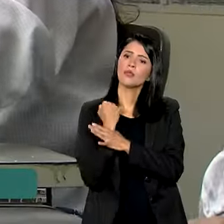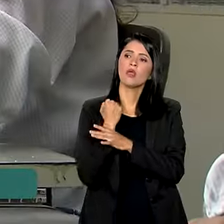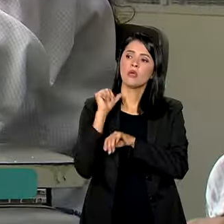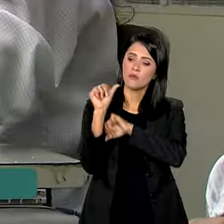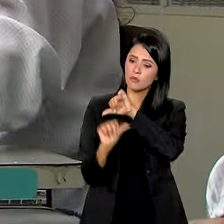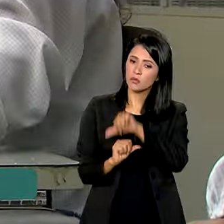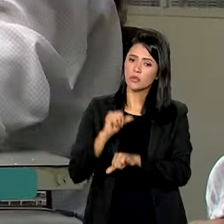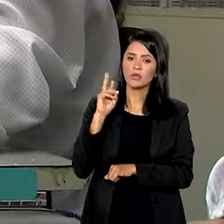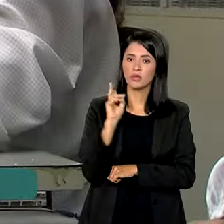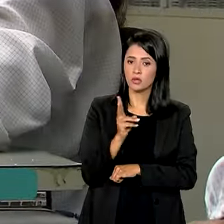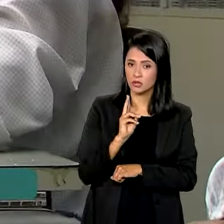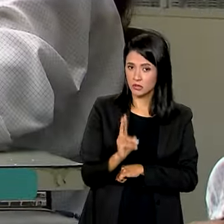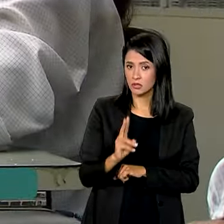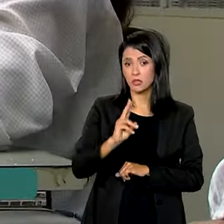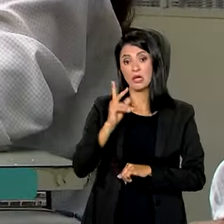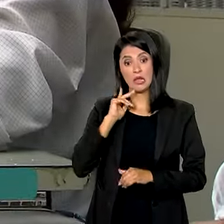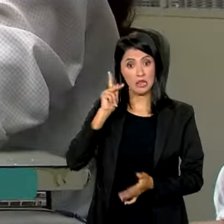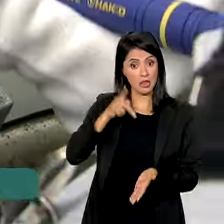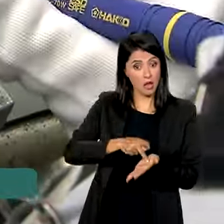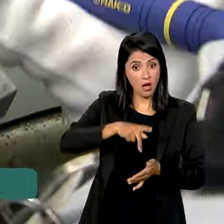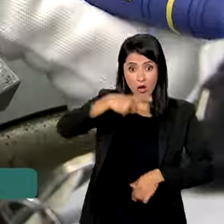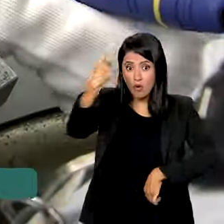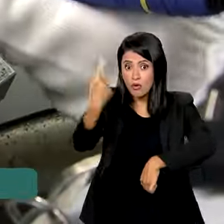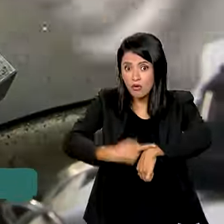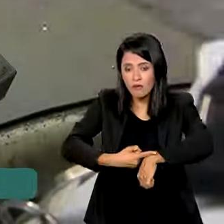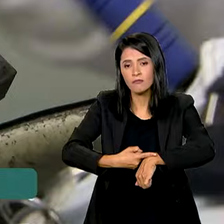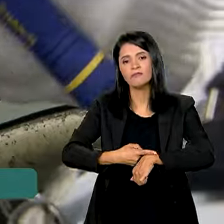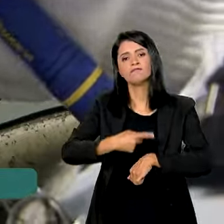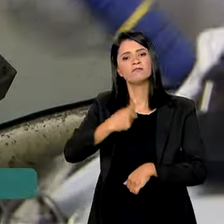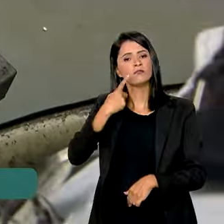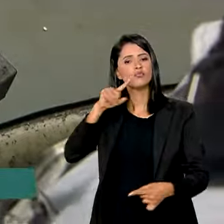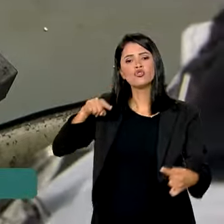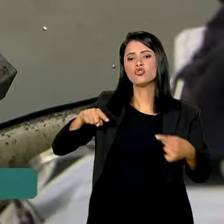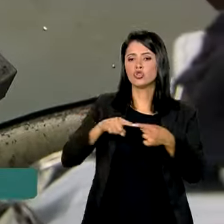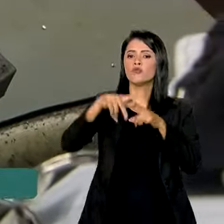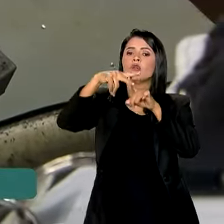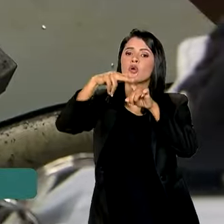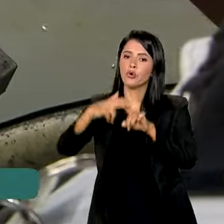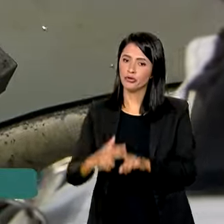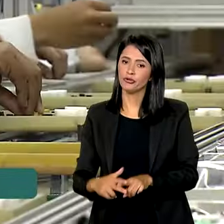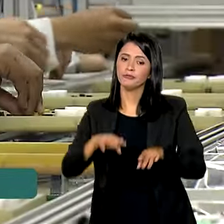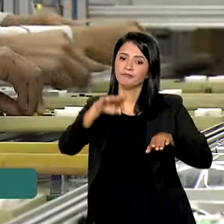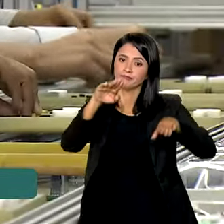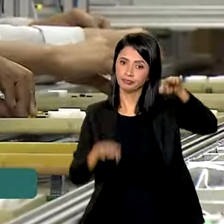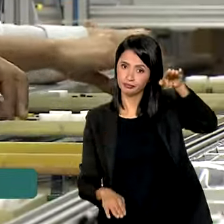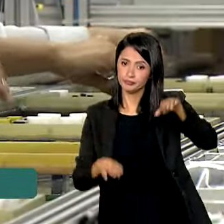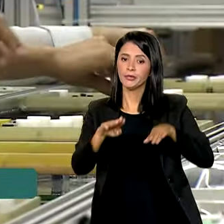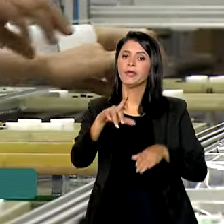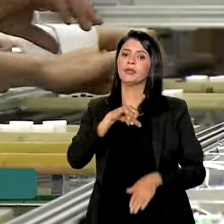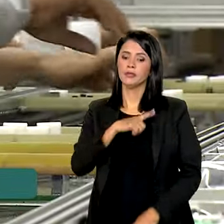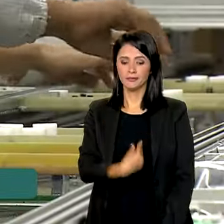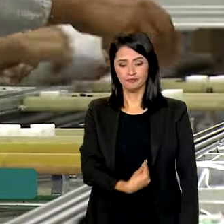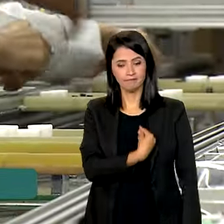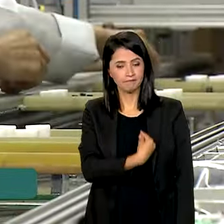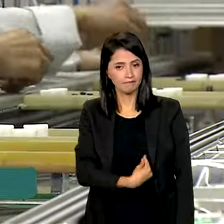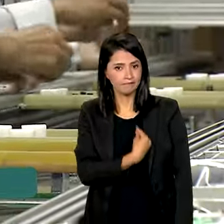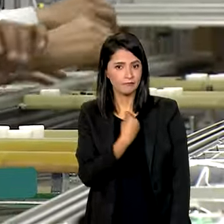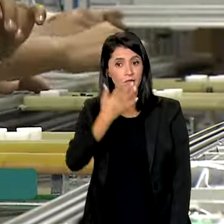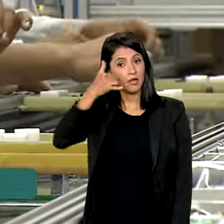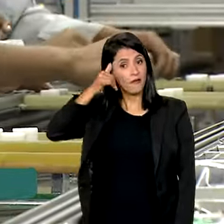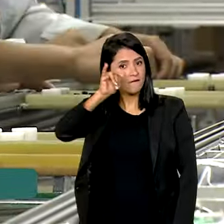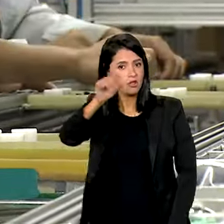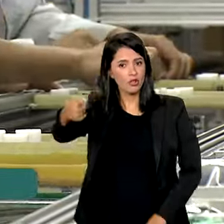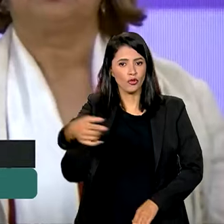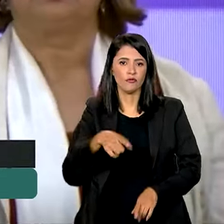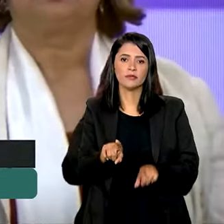mudanças práticas e imediatas. A intenção é corrigir as distorções existentes e evitar